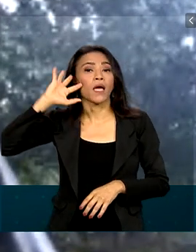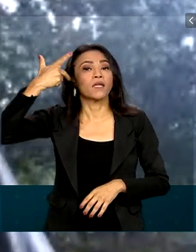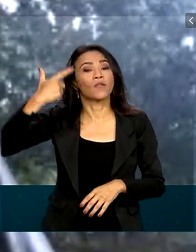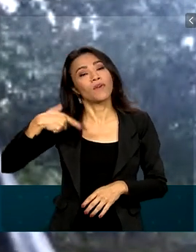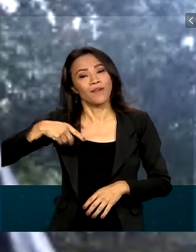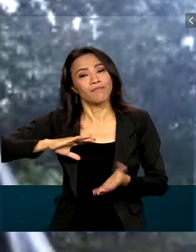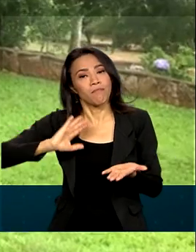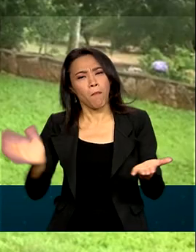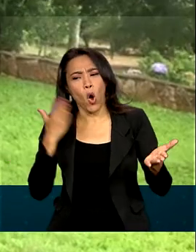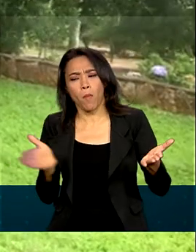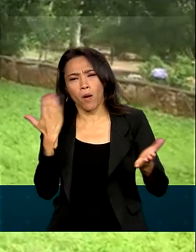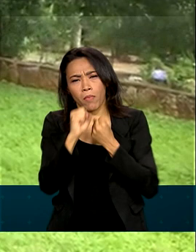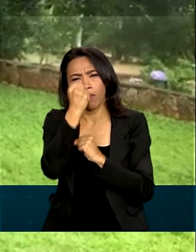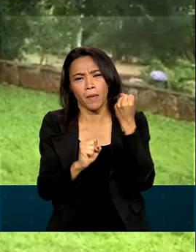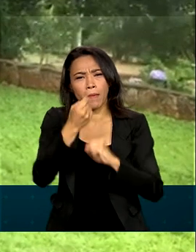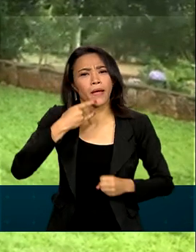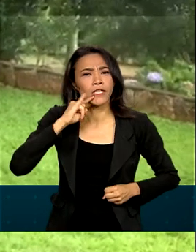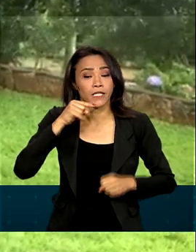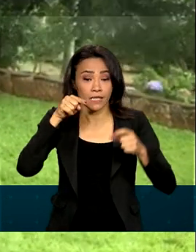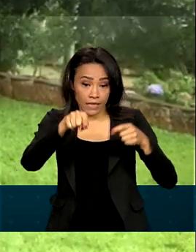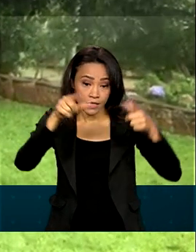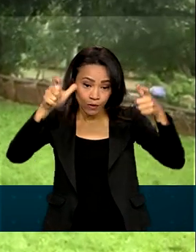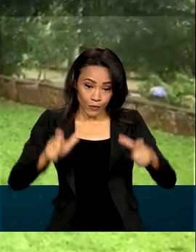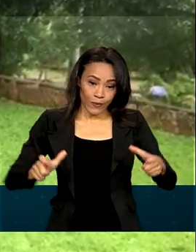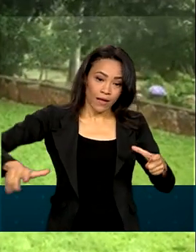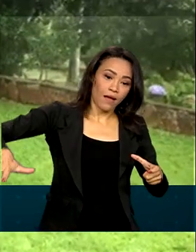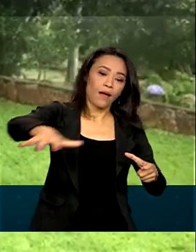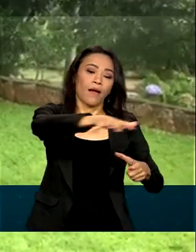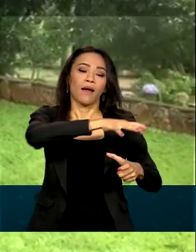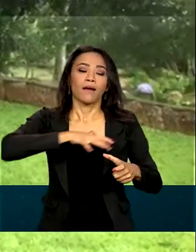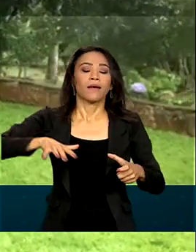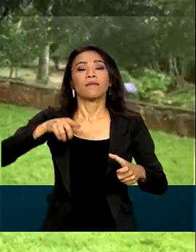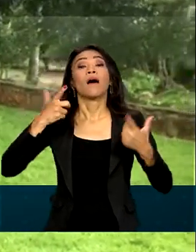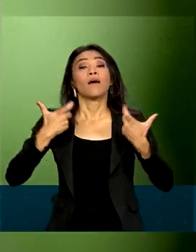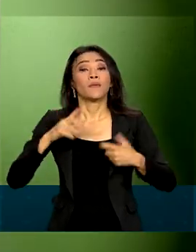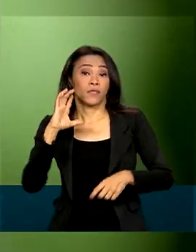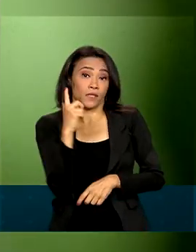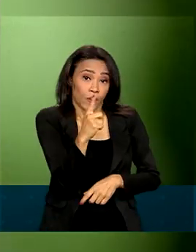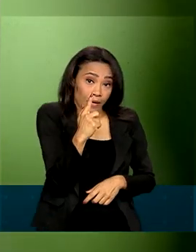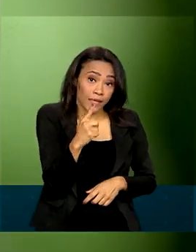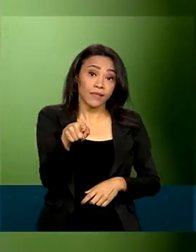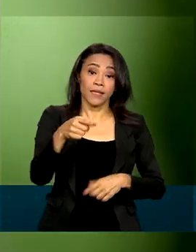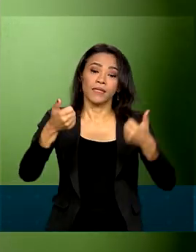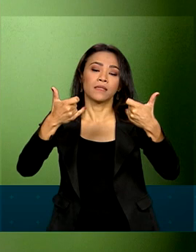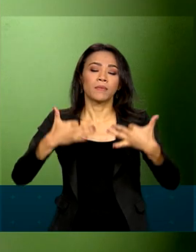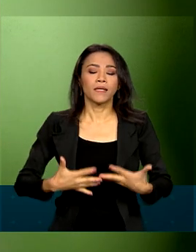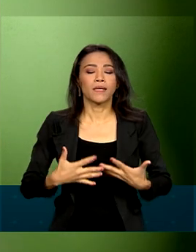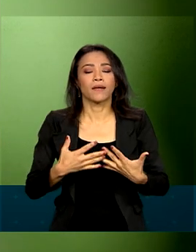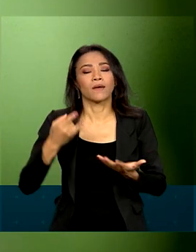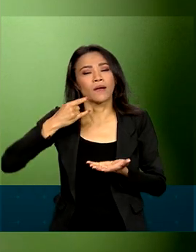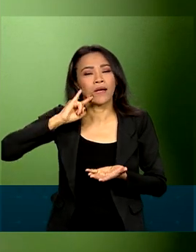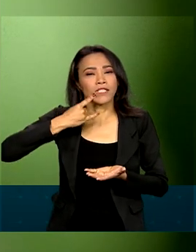de produzir cachaça. Na fazenda Capão da Palha, na Chapada dos Veadeiros, em Goiás, ele alimenta o sonho de ver a